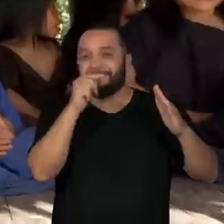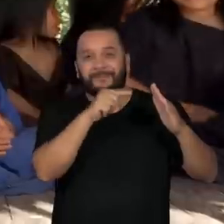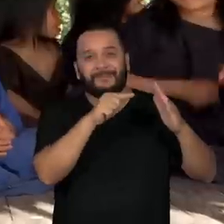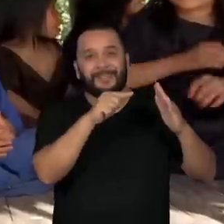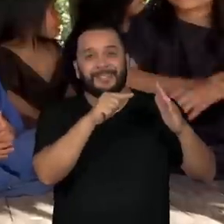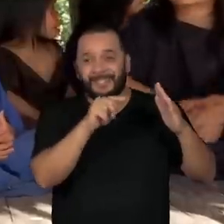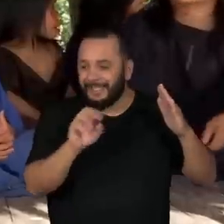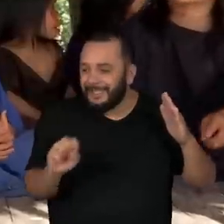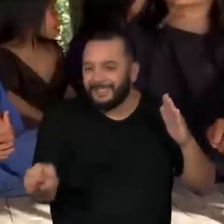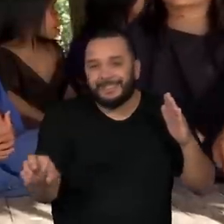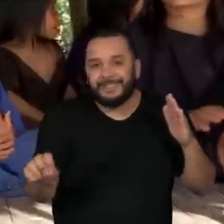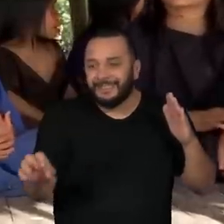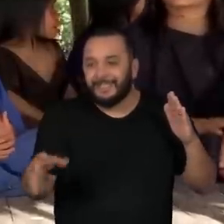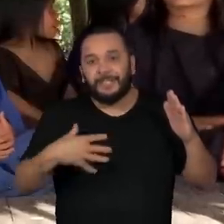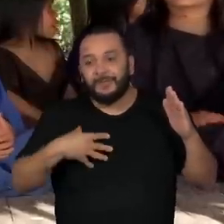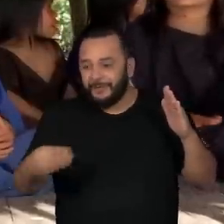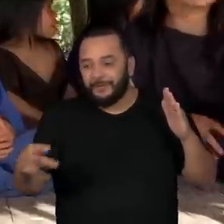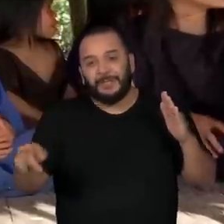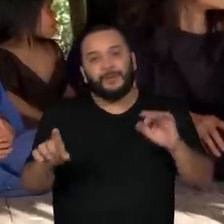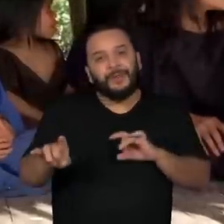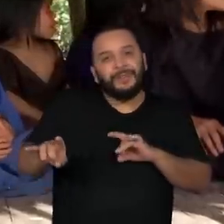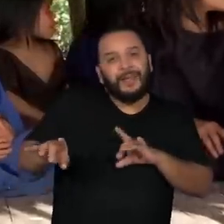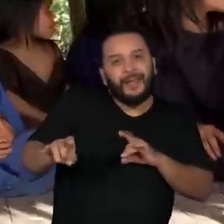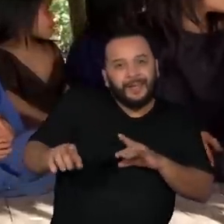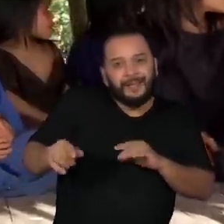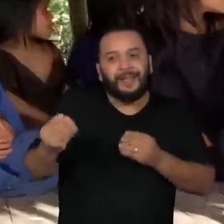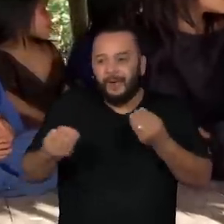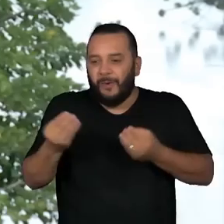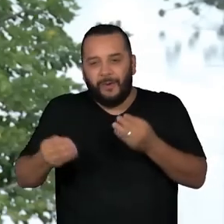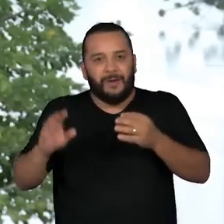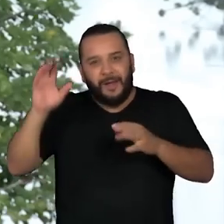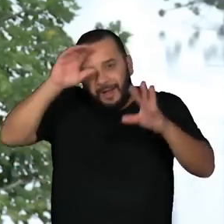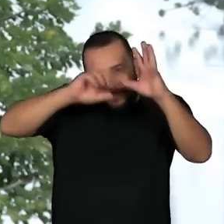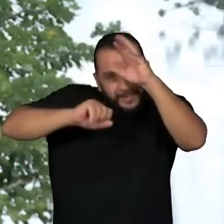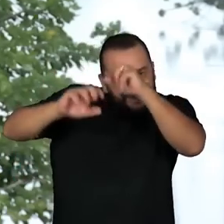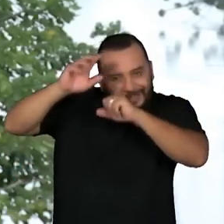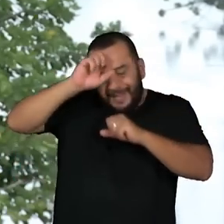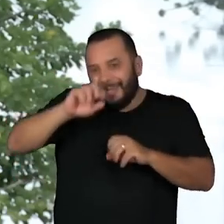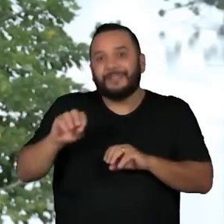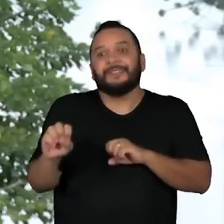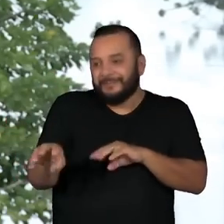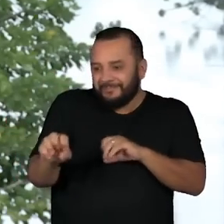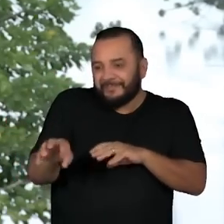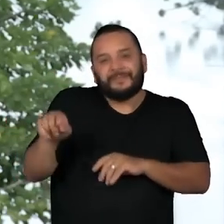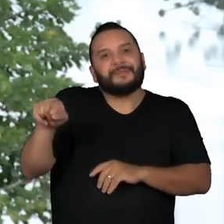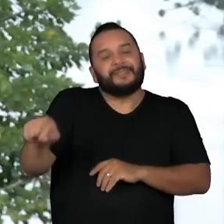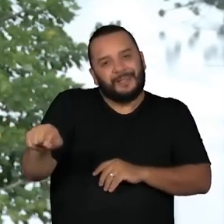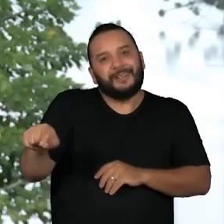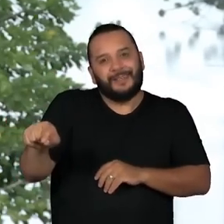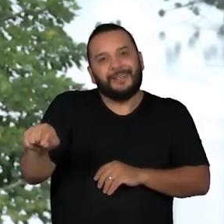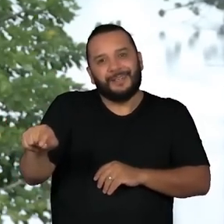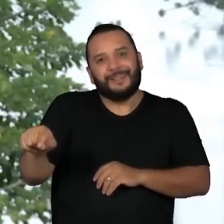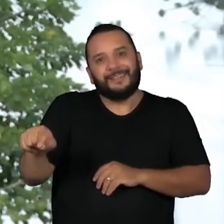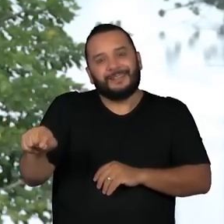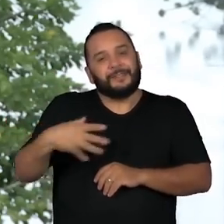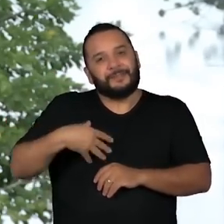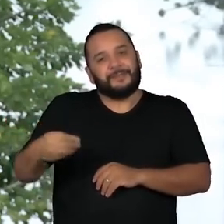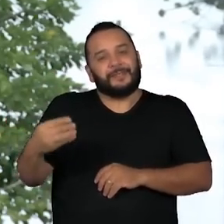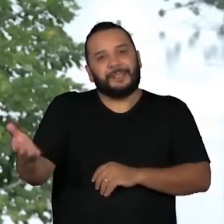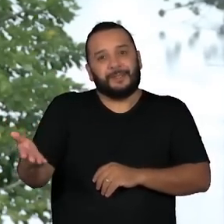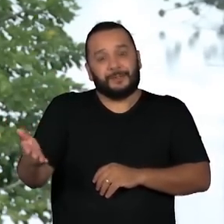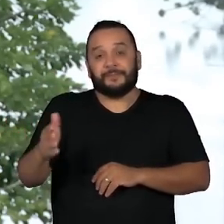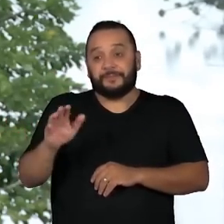filho uma técnica, um aprendizado. Então isso é uma maneira de ensinar os filhos.